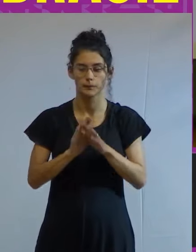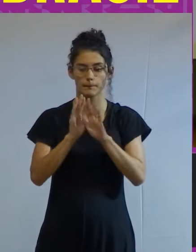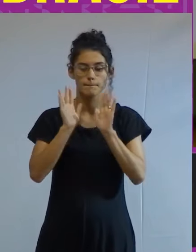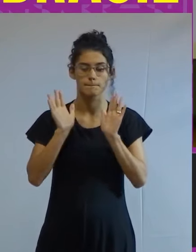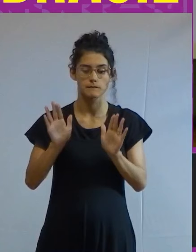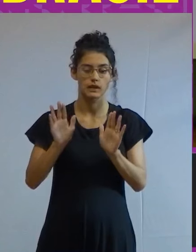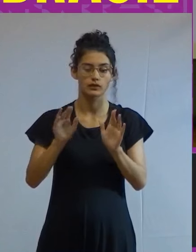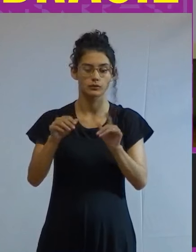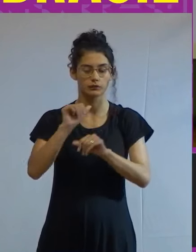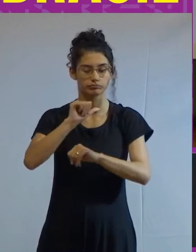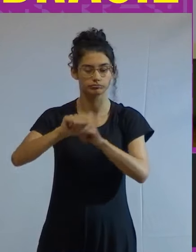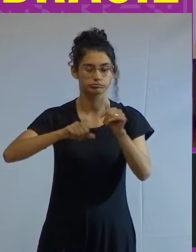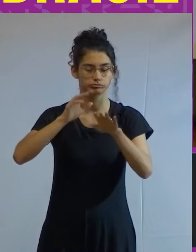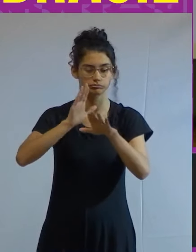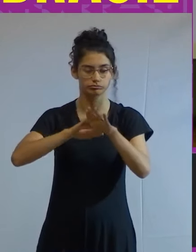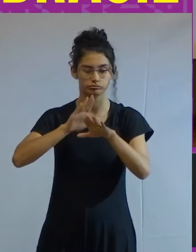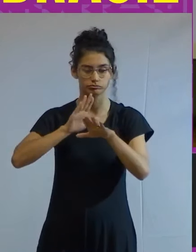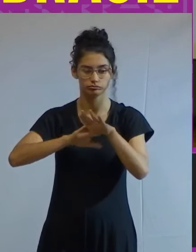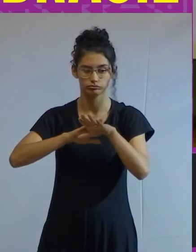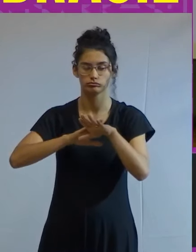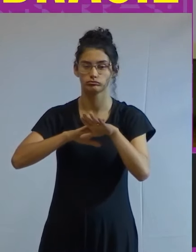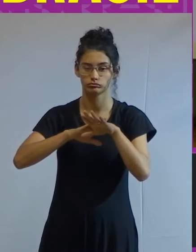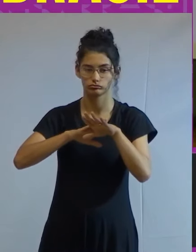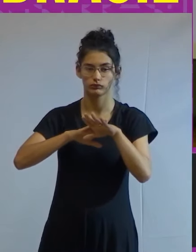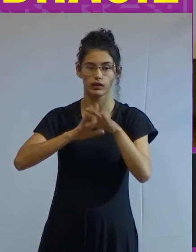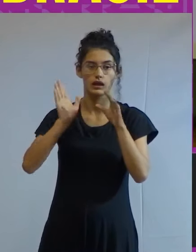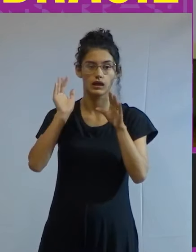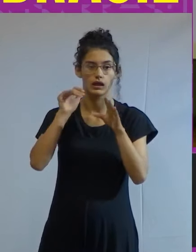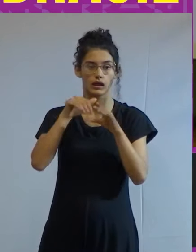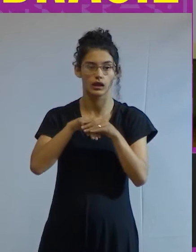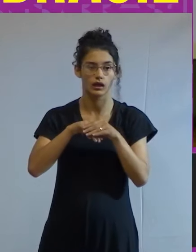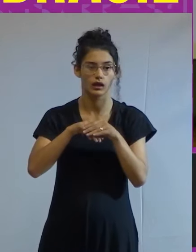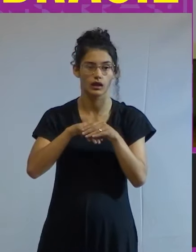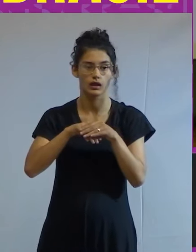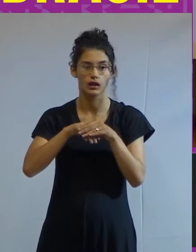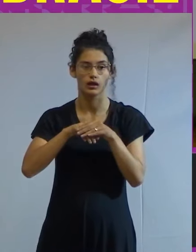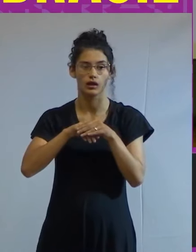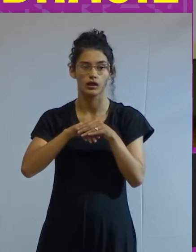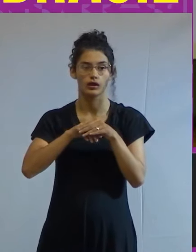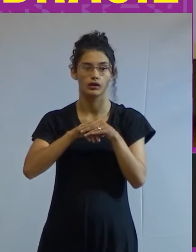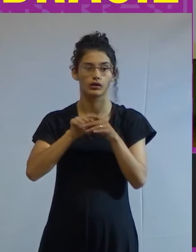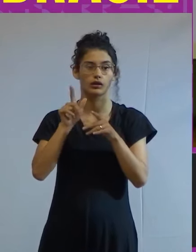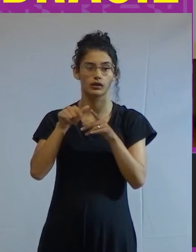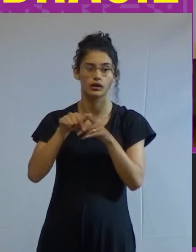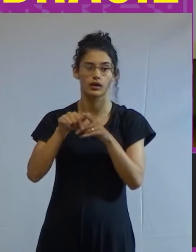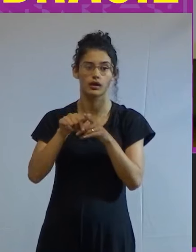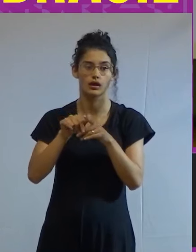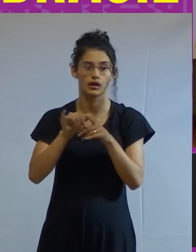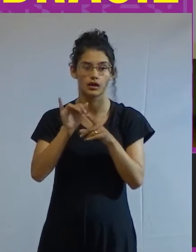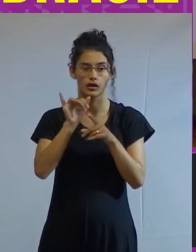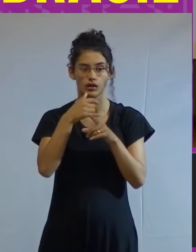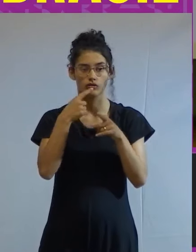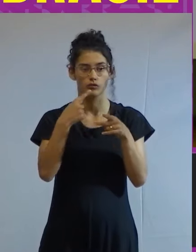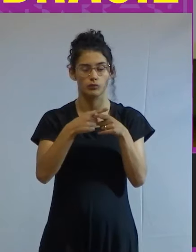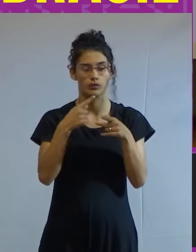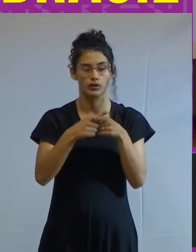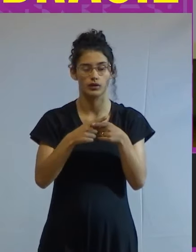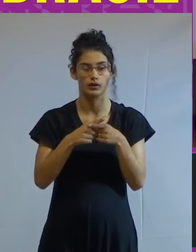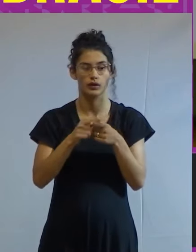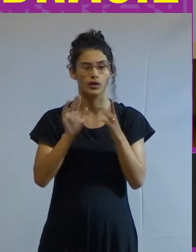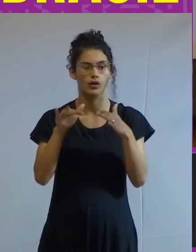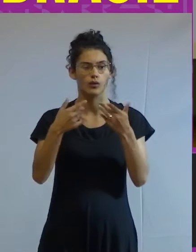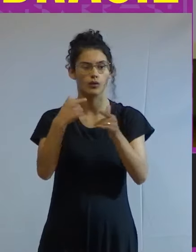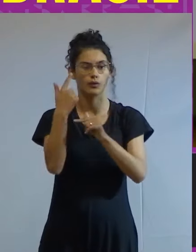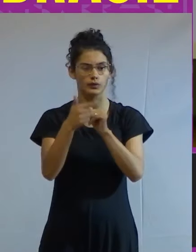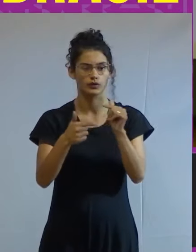uma transição que será feita dentro da ordem e isso é dramático porque você diz bom então qual é a